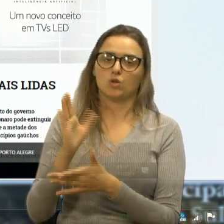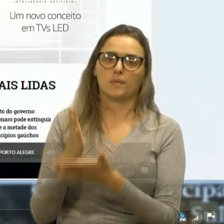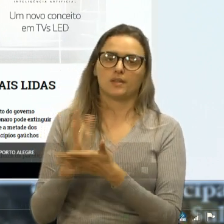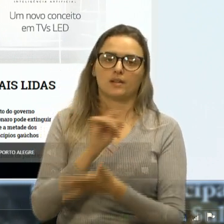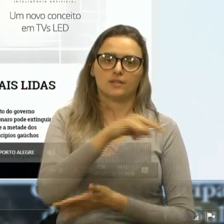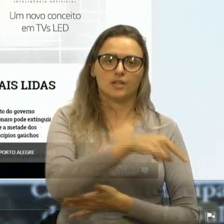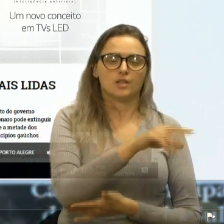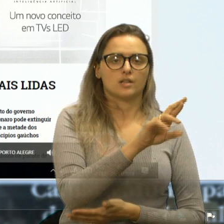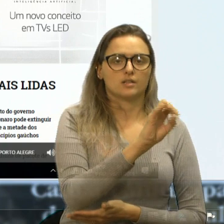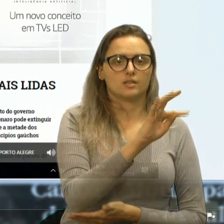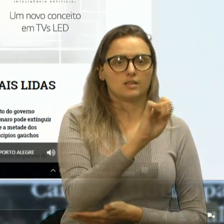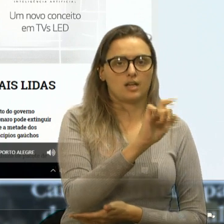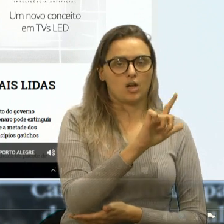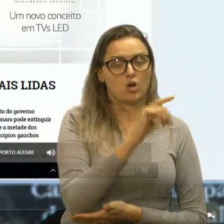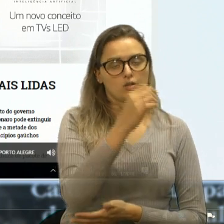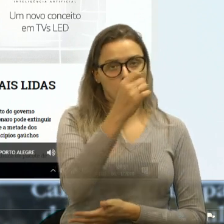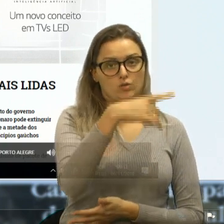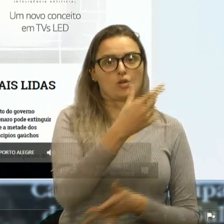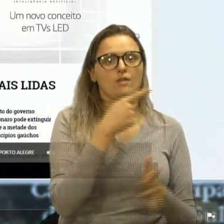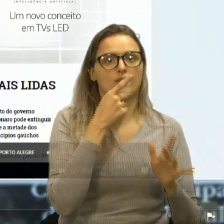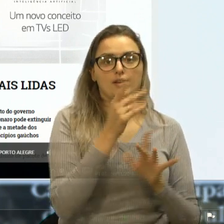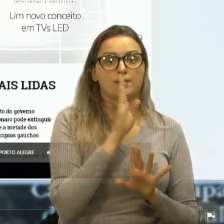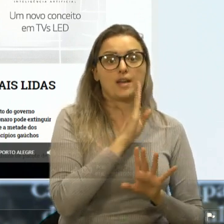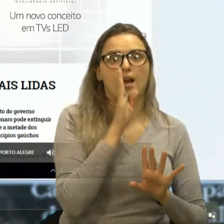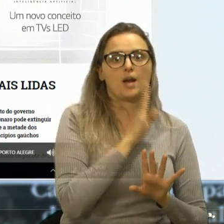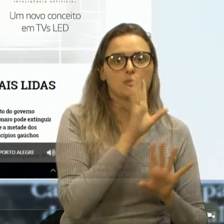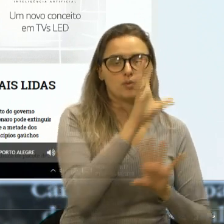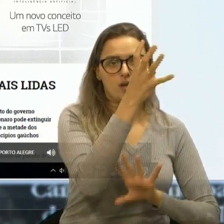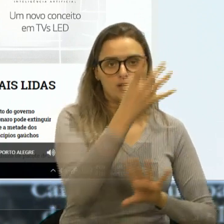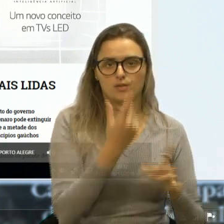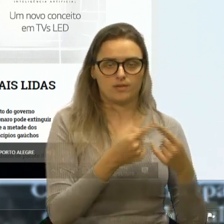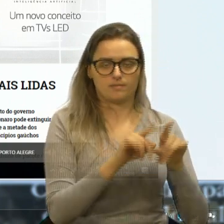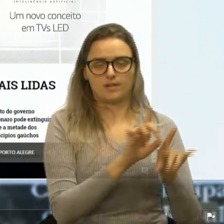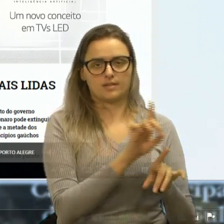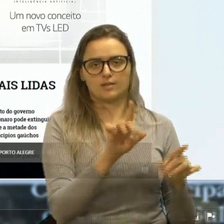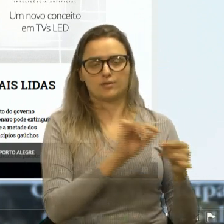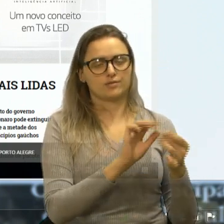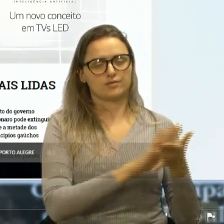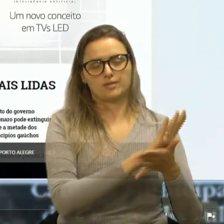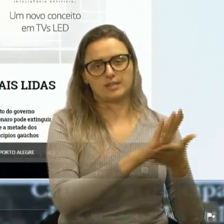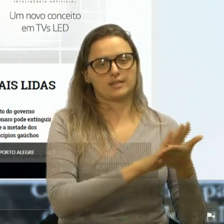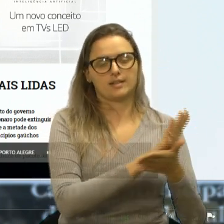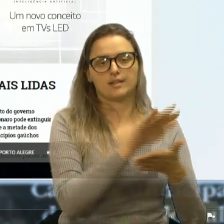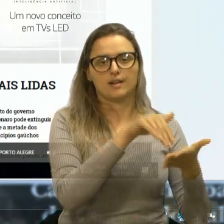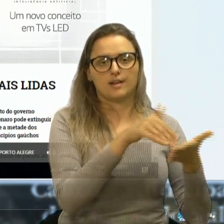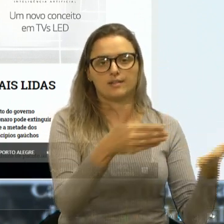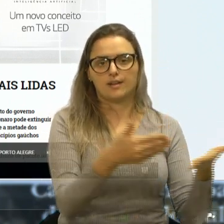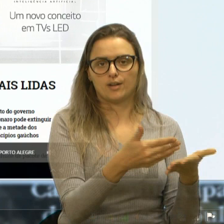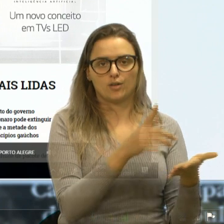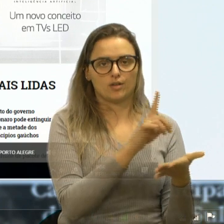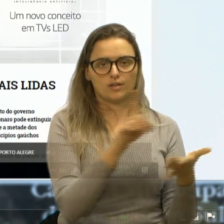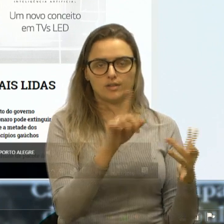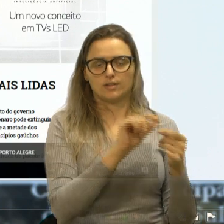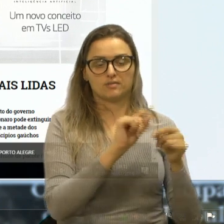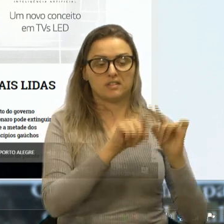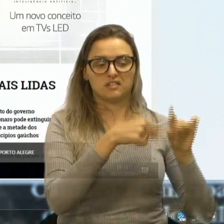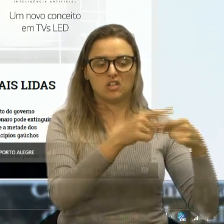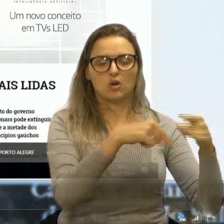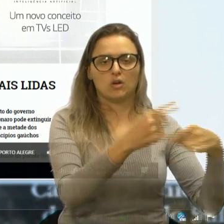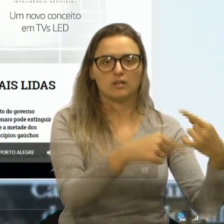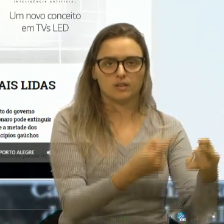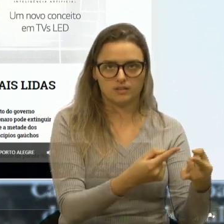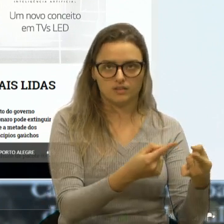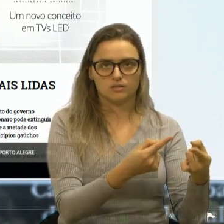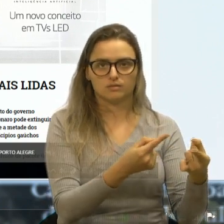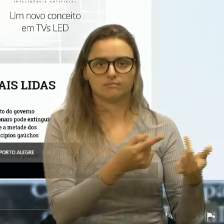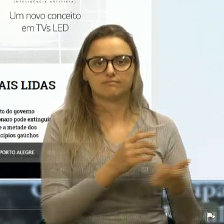disseram que iria fazer no outro dia, em breve estavam fazendo, e até agora nós estamos lá enrolados, como para ir para